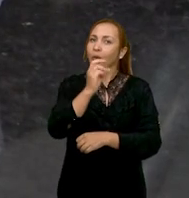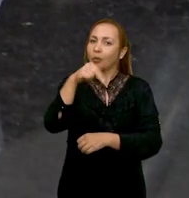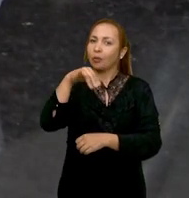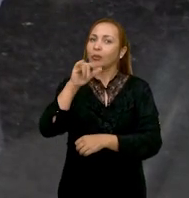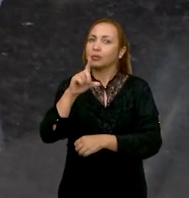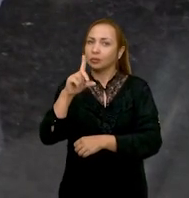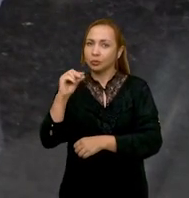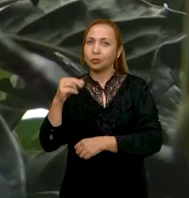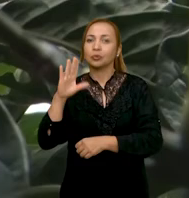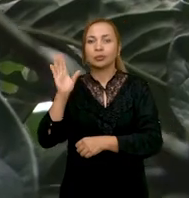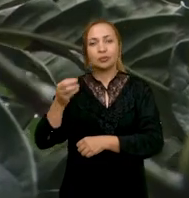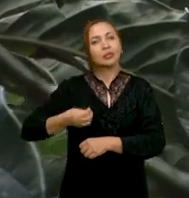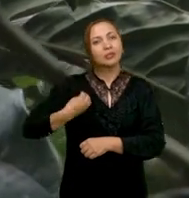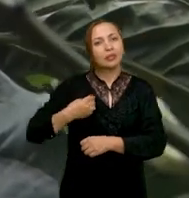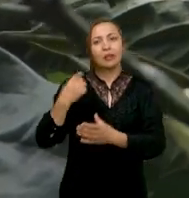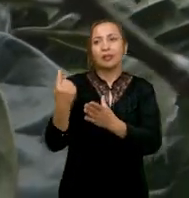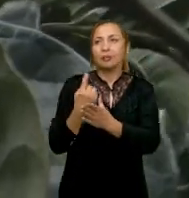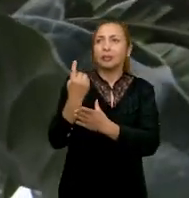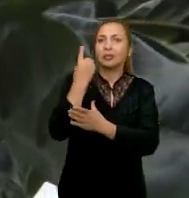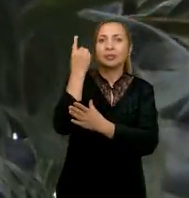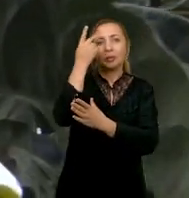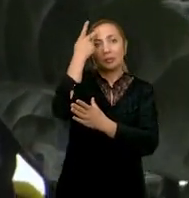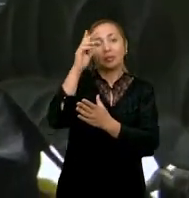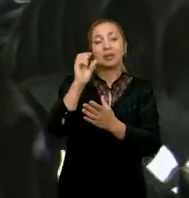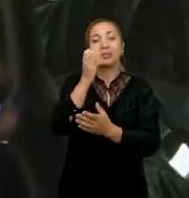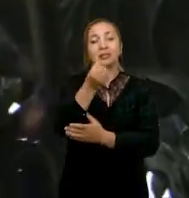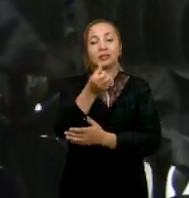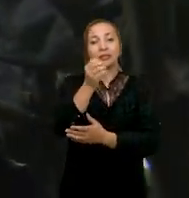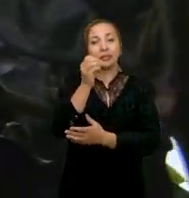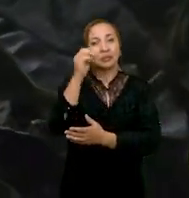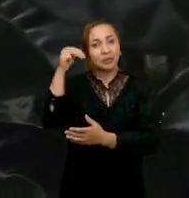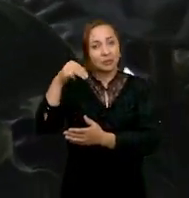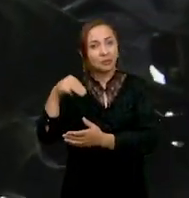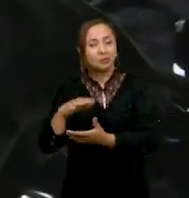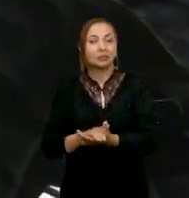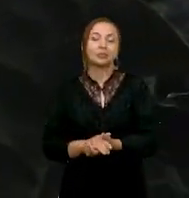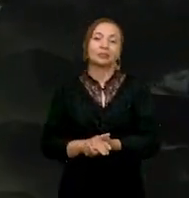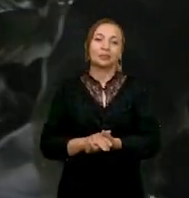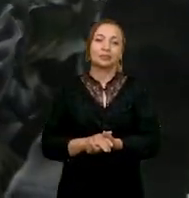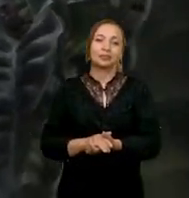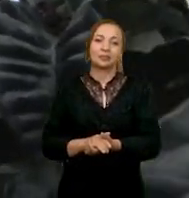já estava elevando a cultura do Cunilon para 600 metros, né?